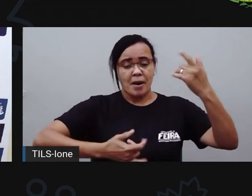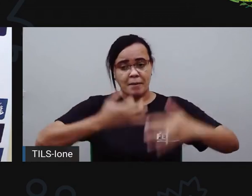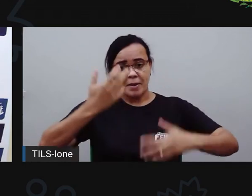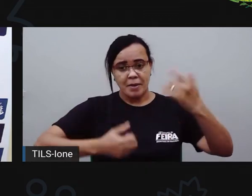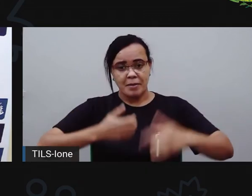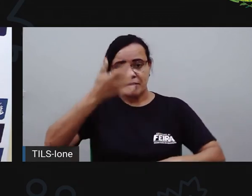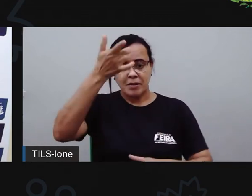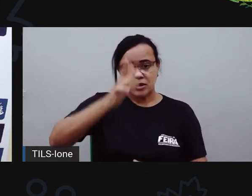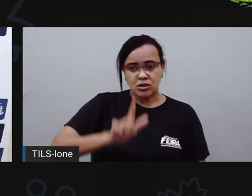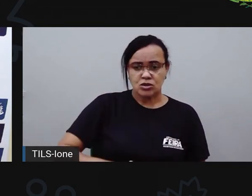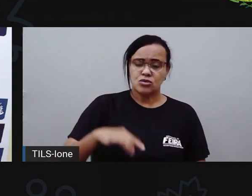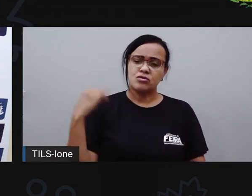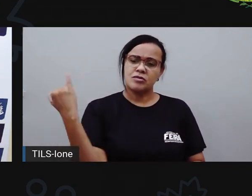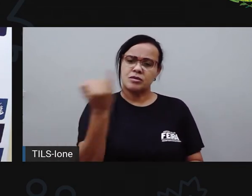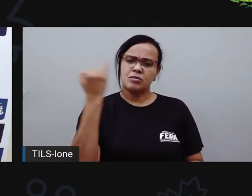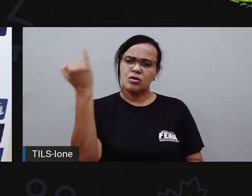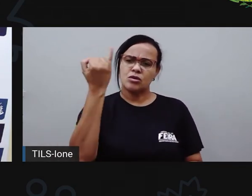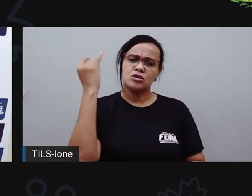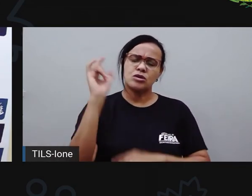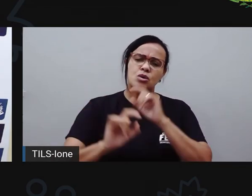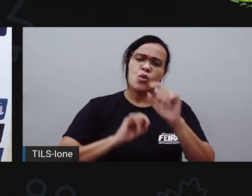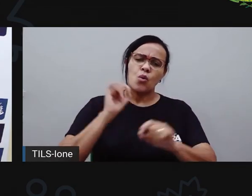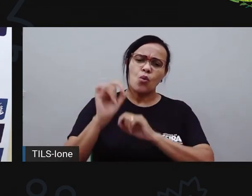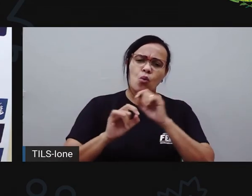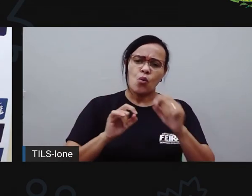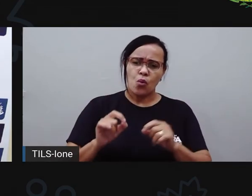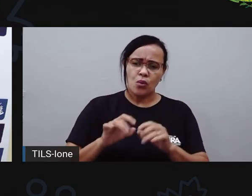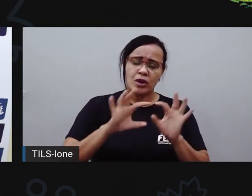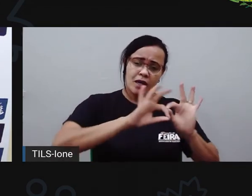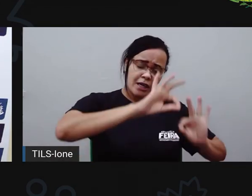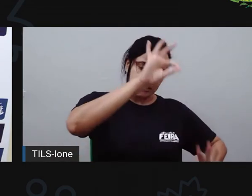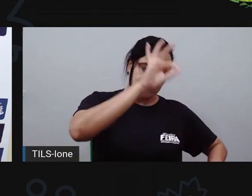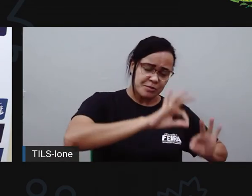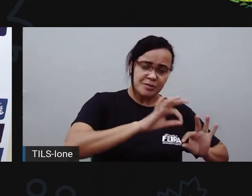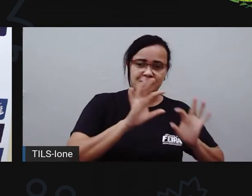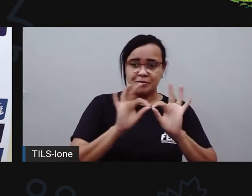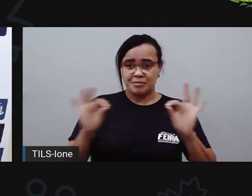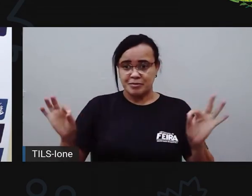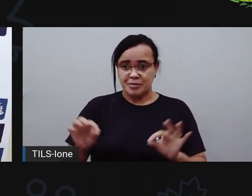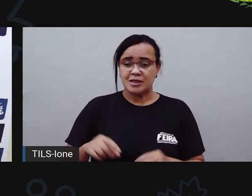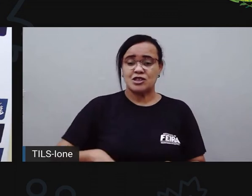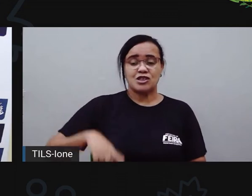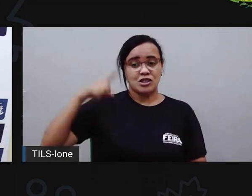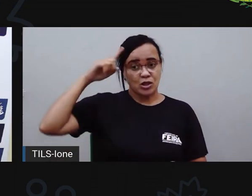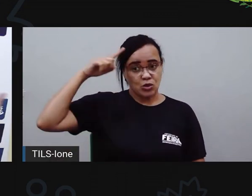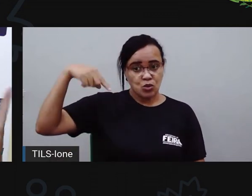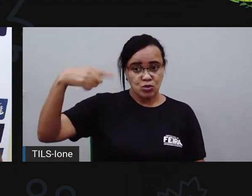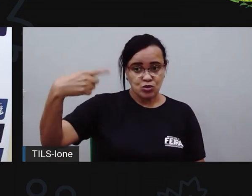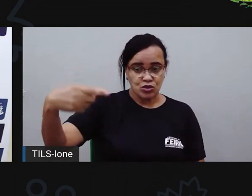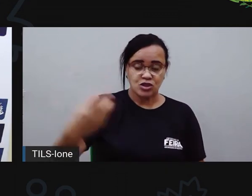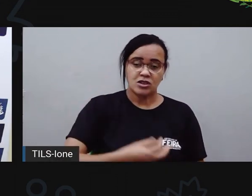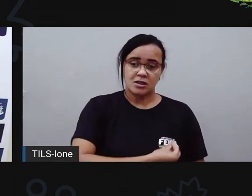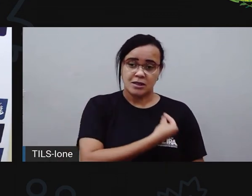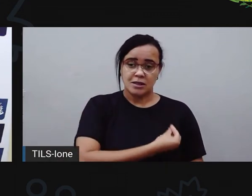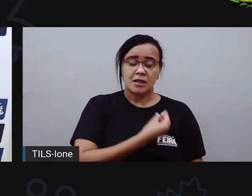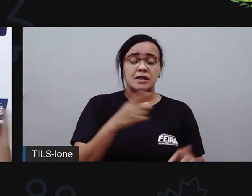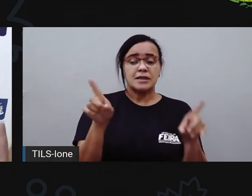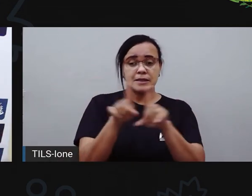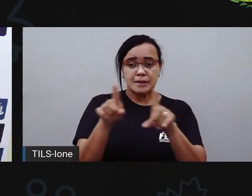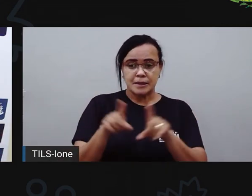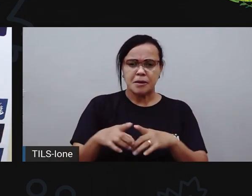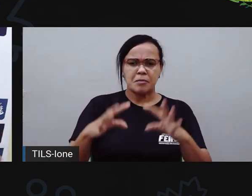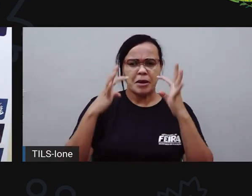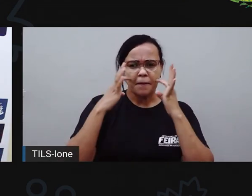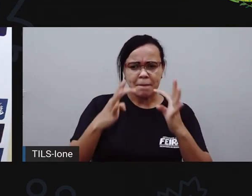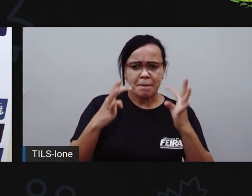né, da importância, né, das unidades de medida em nosso dia a dia, né, a importância de estarmos atentos ao que está à